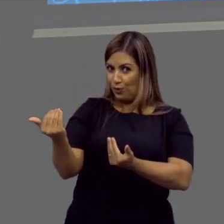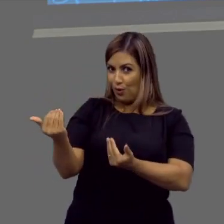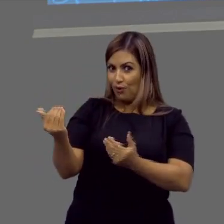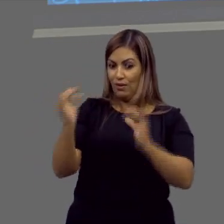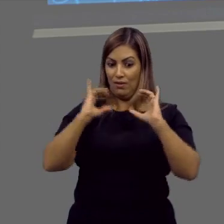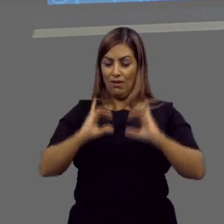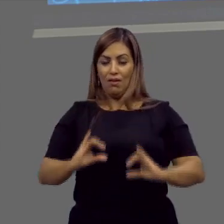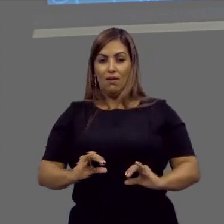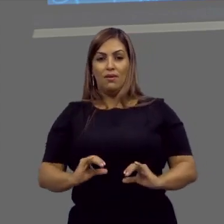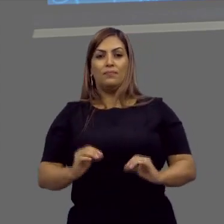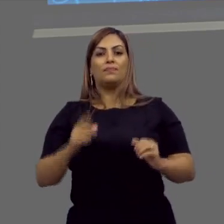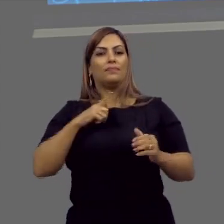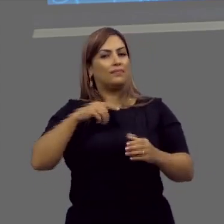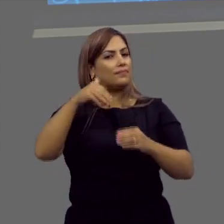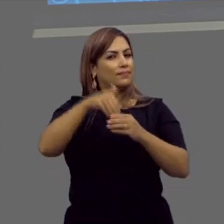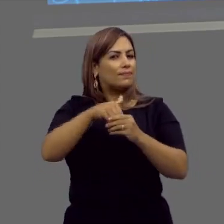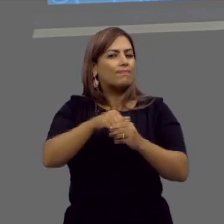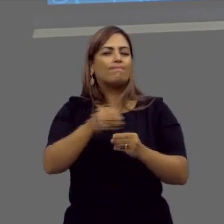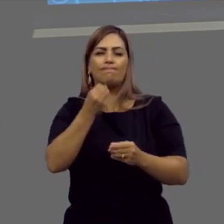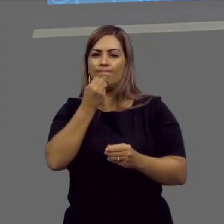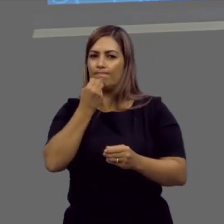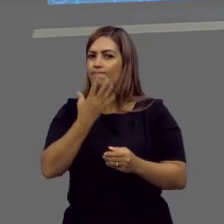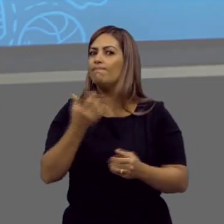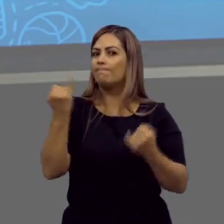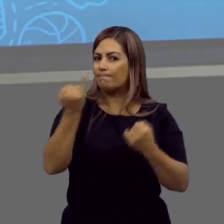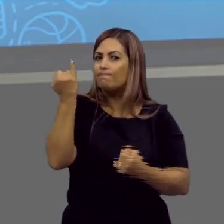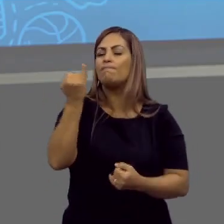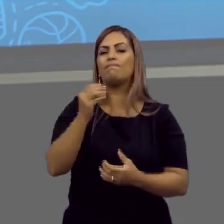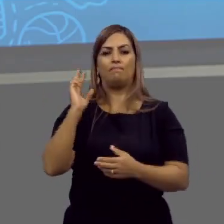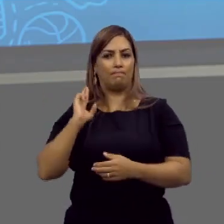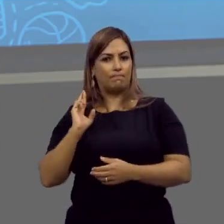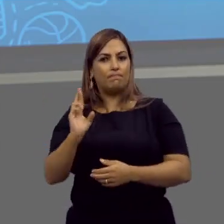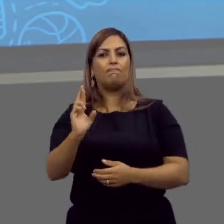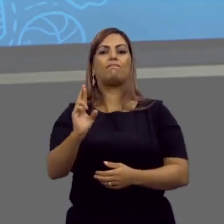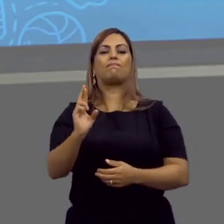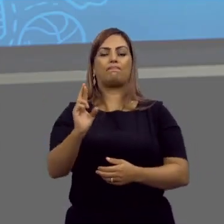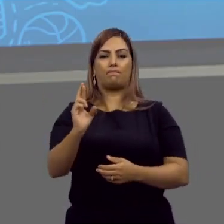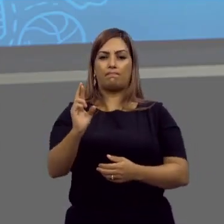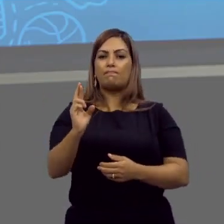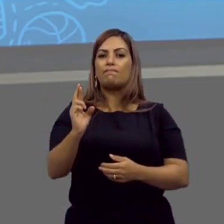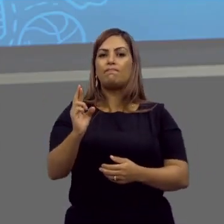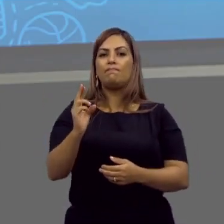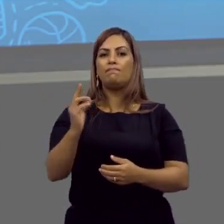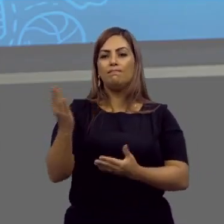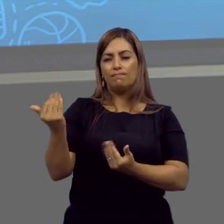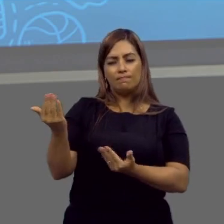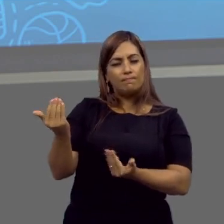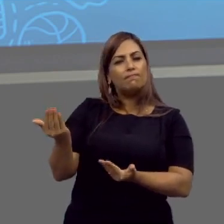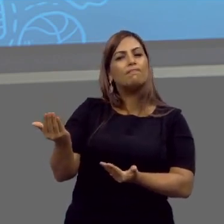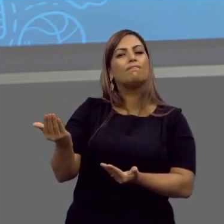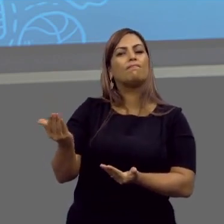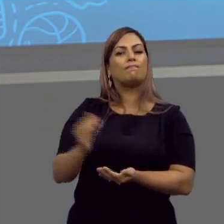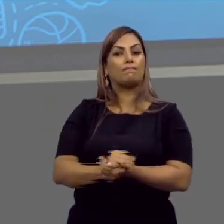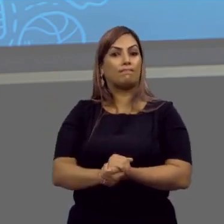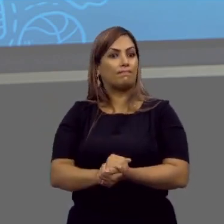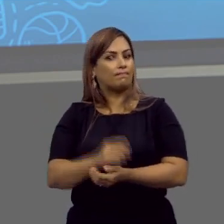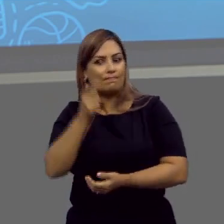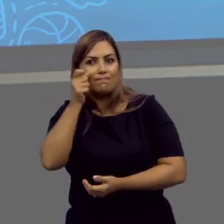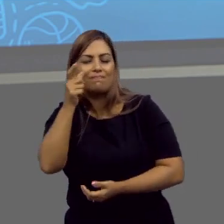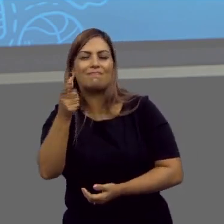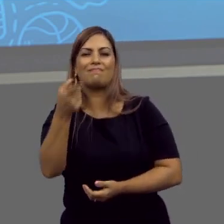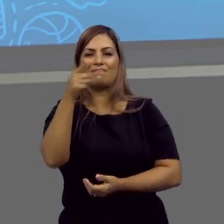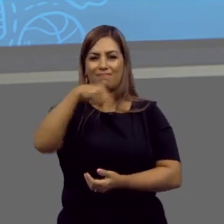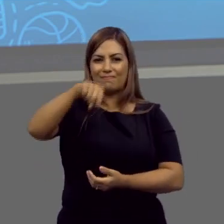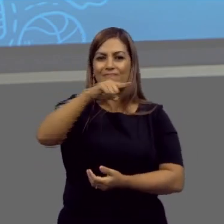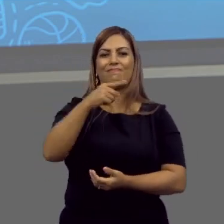o jovem na cidadania, ele tem um voto muito preciso. Ele tem uma representação de vanguarda. Então é